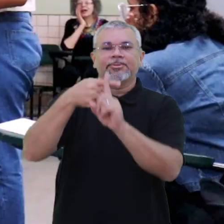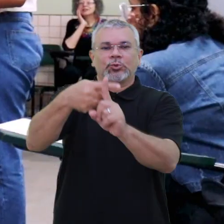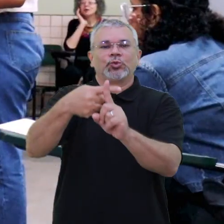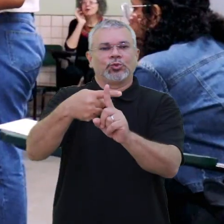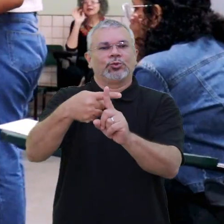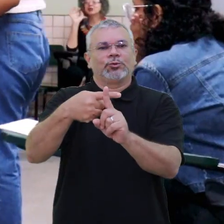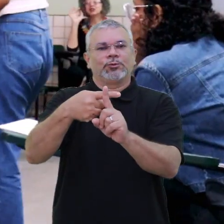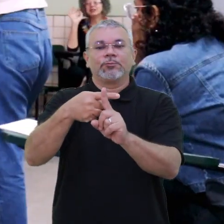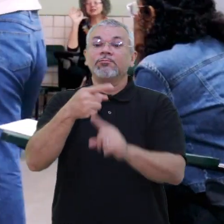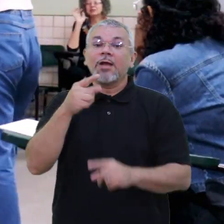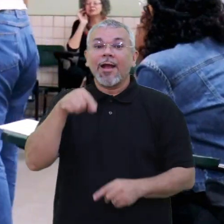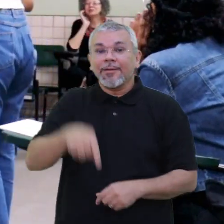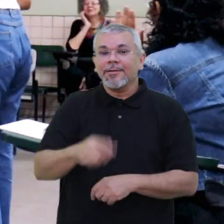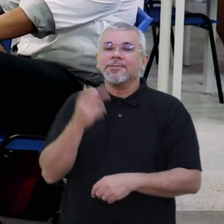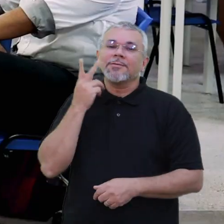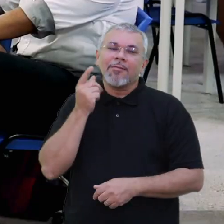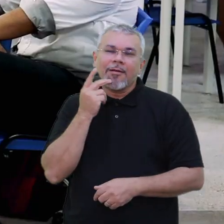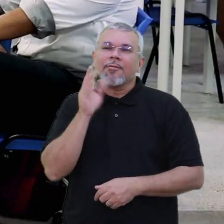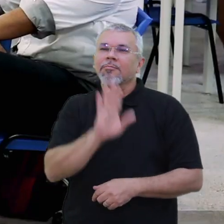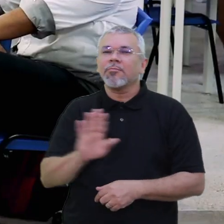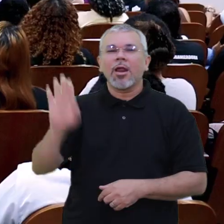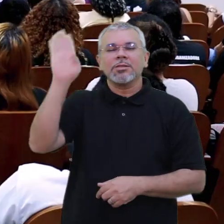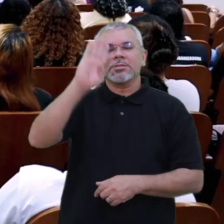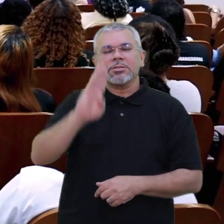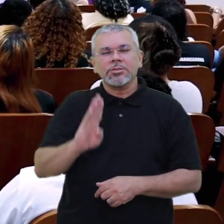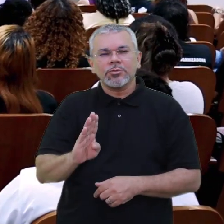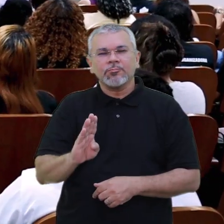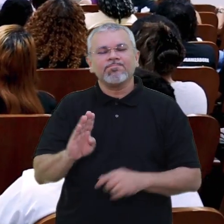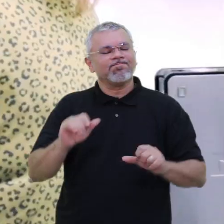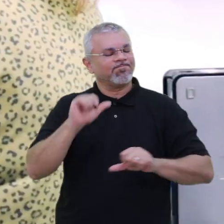para a transformação social do Ceará e do Brasil.